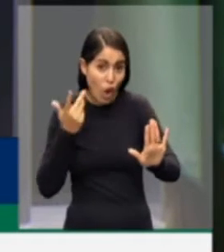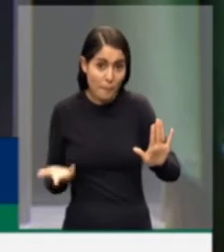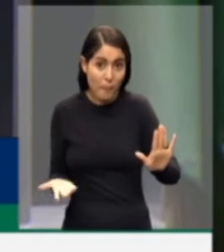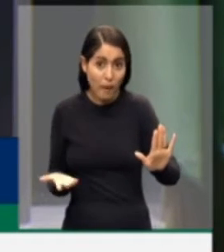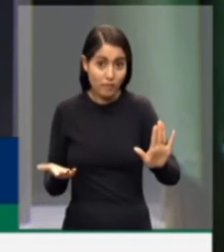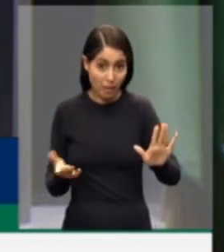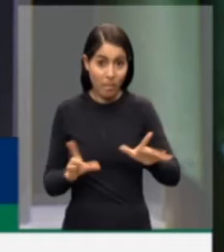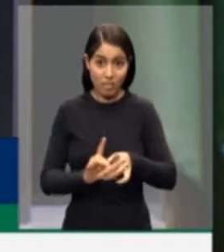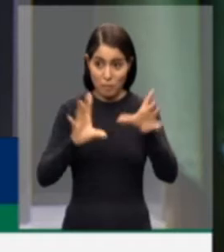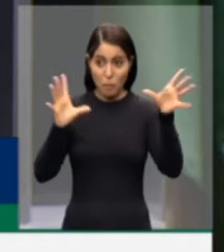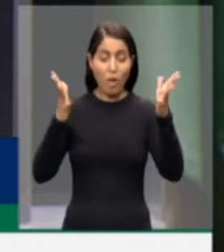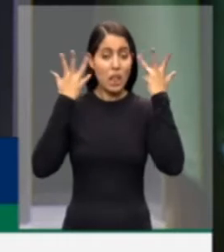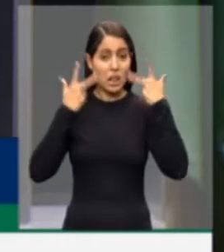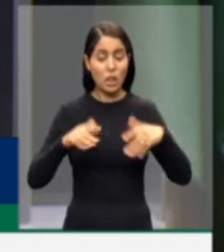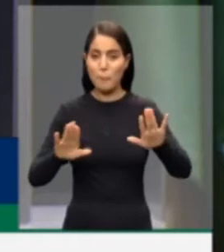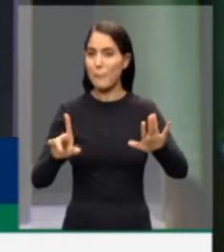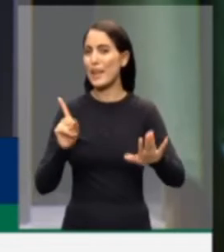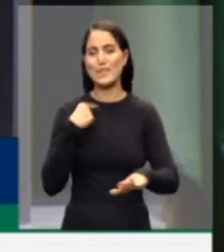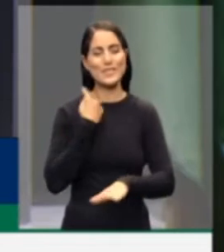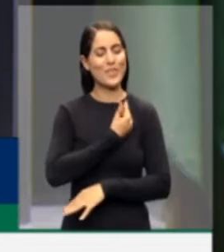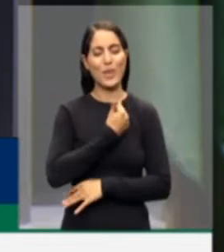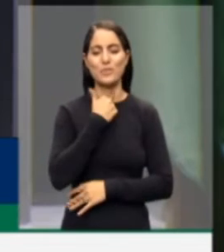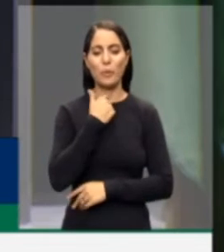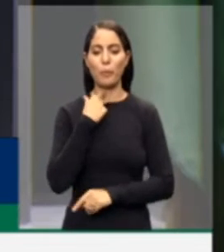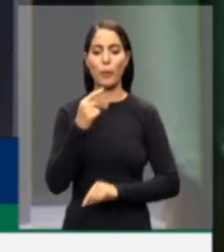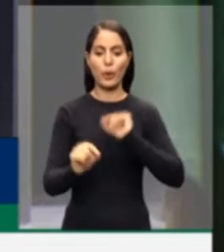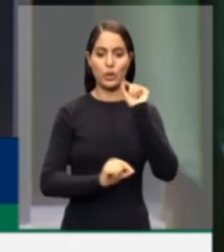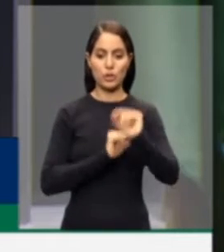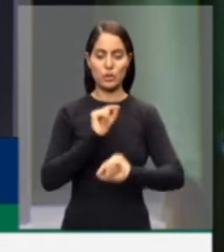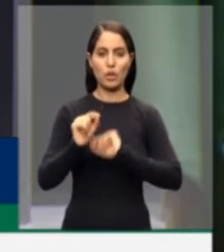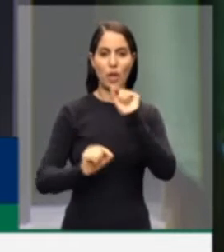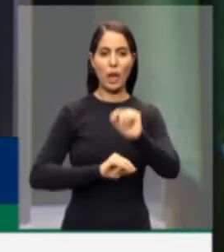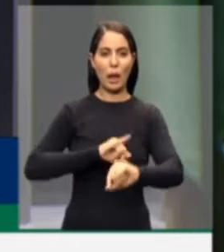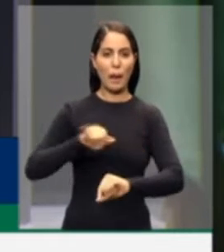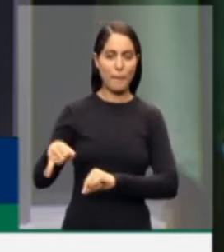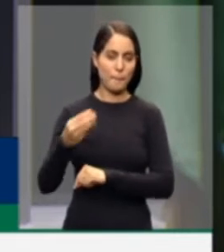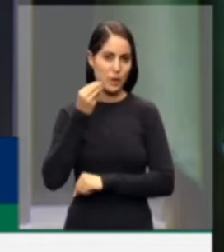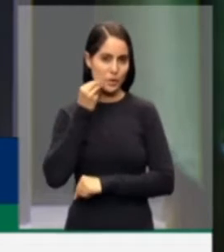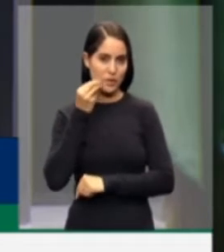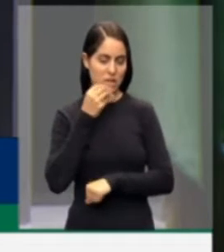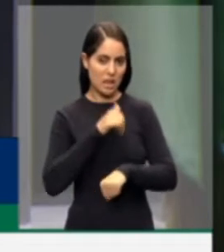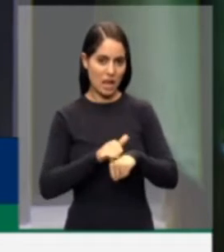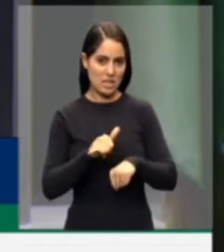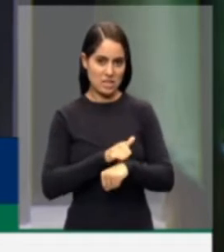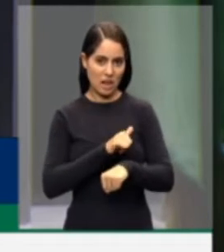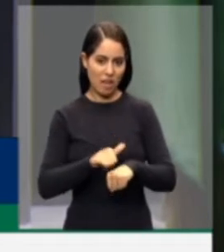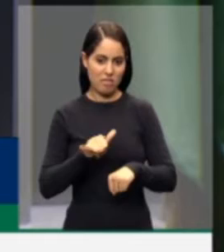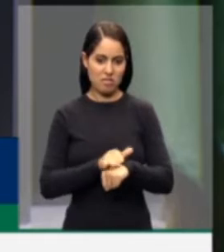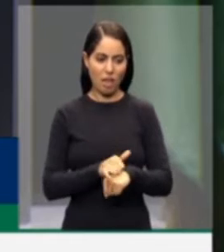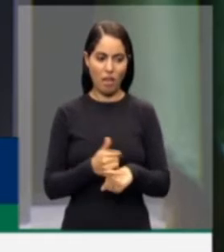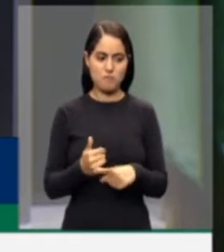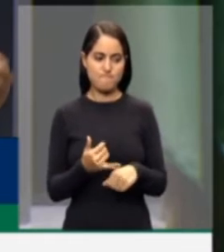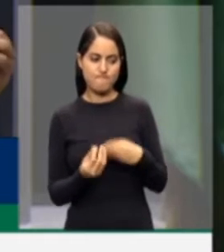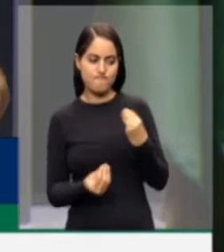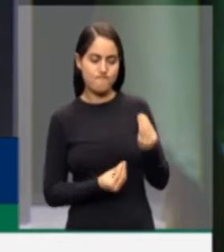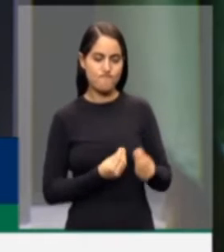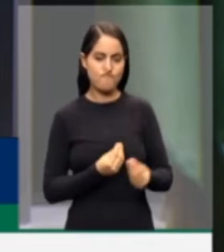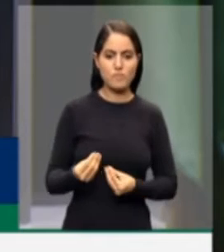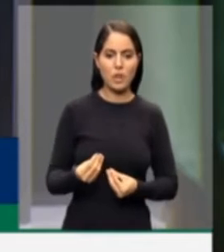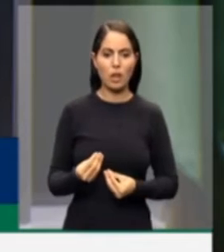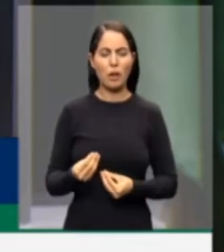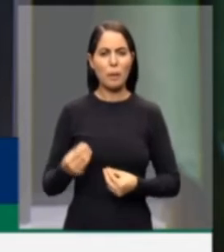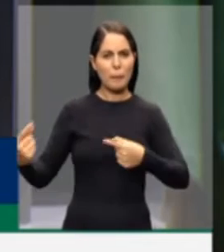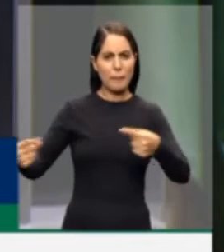democracia. O que nós não podemos é utilizar de casuísmos para resolver qualquer que seja a pendência